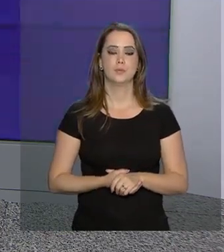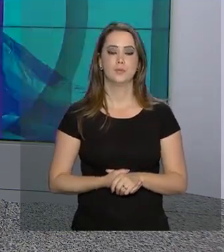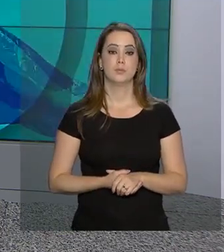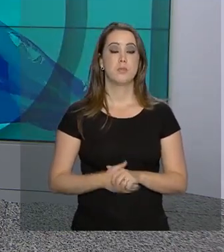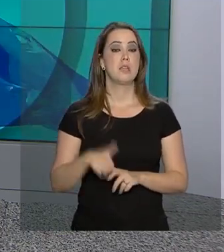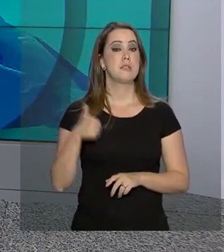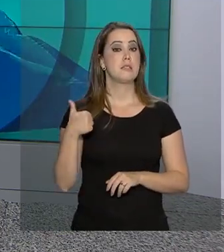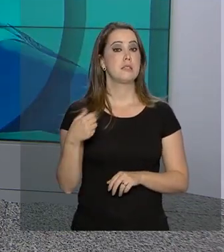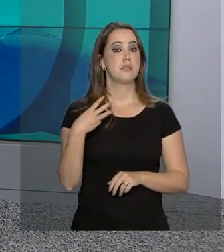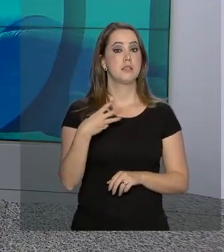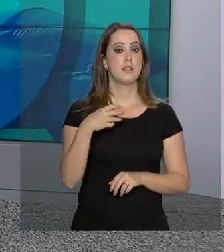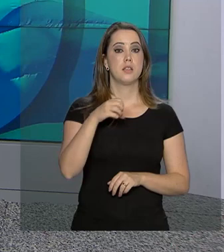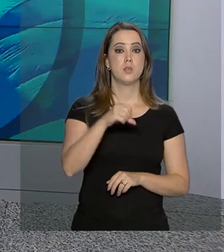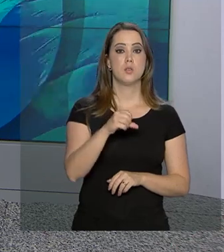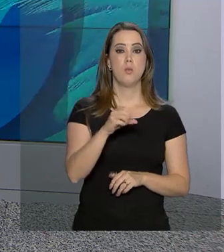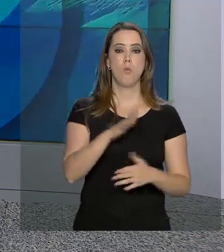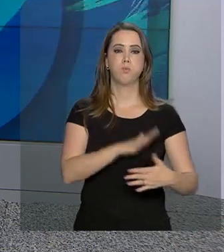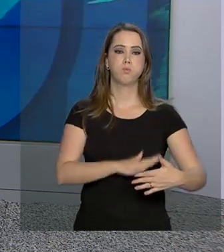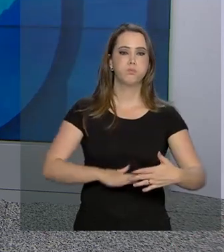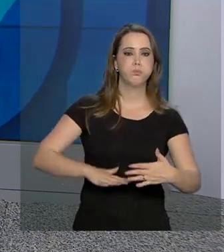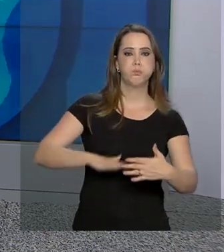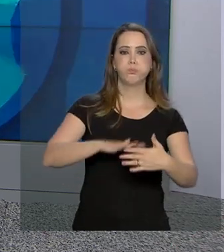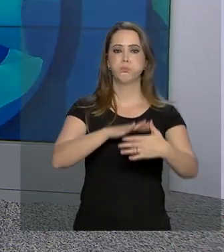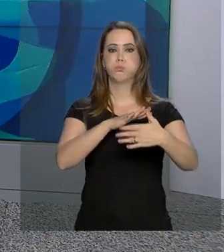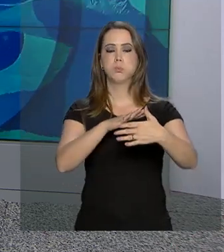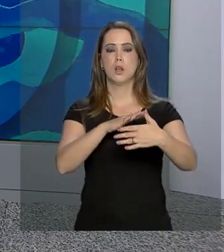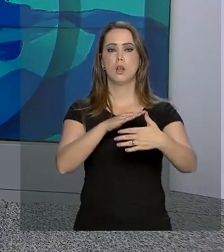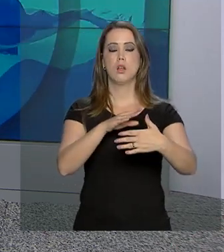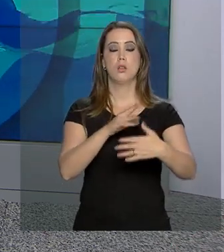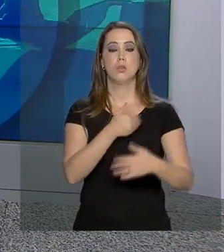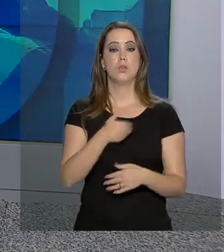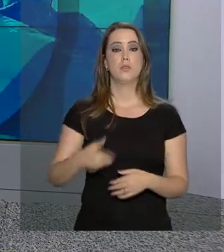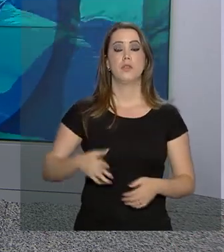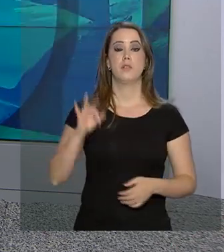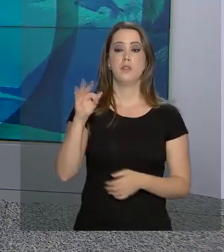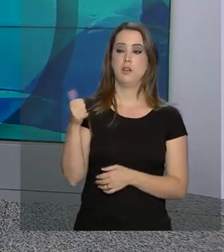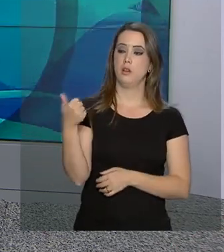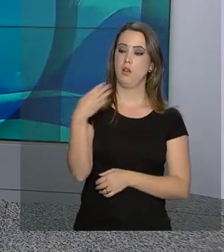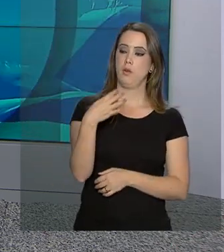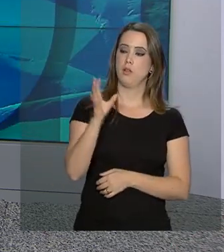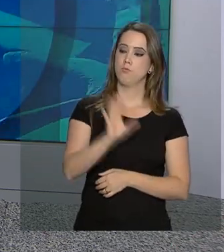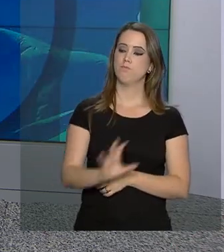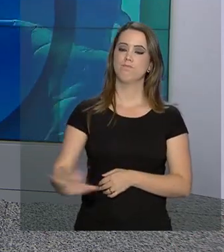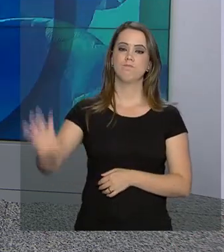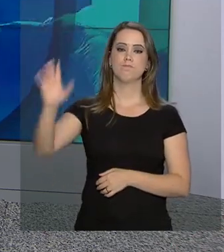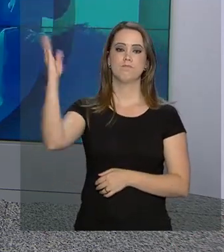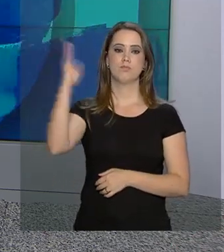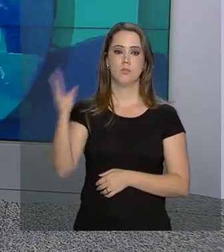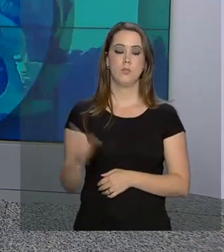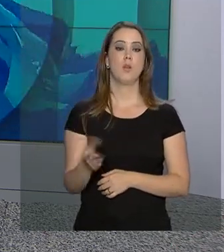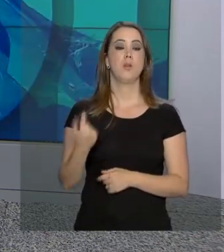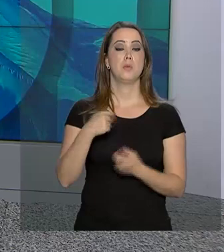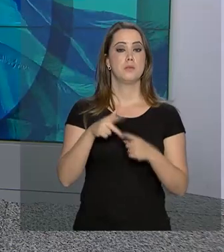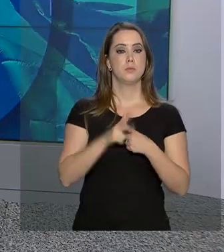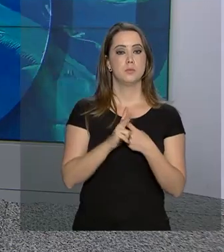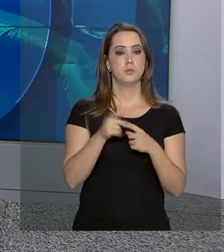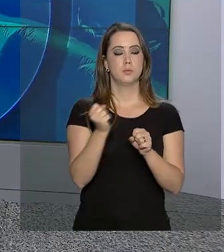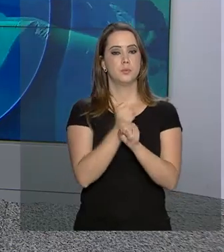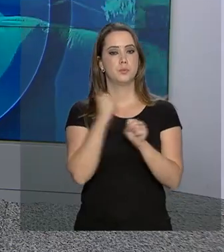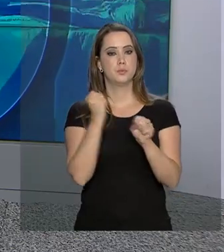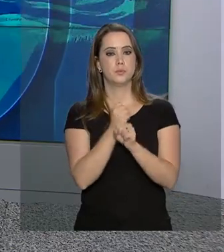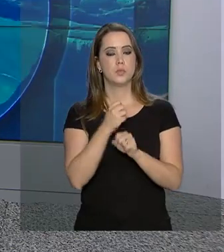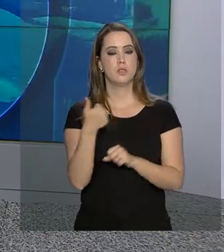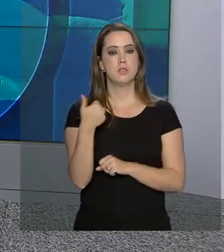139 barragens da União em 14 estados vão passar por obras de recuperação. O investimento previsto é de 70